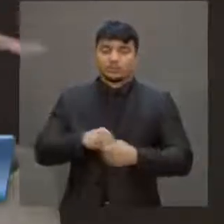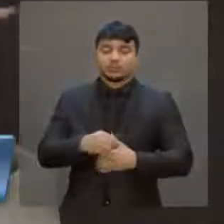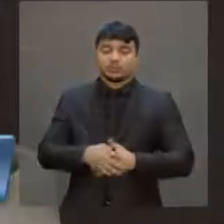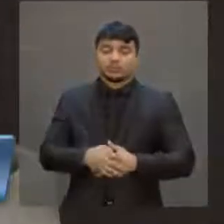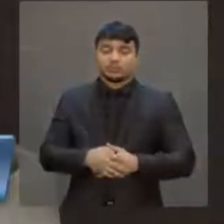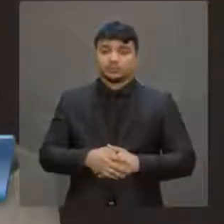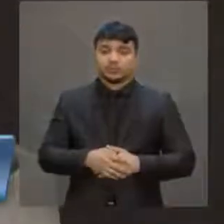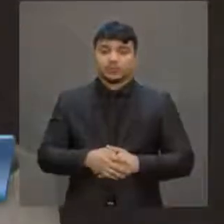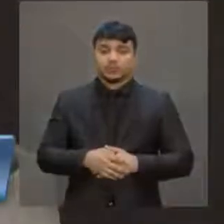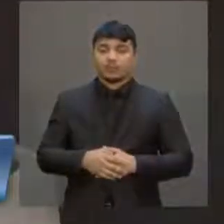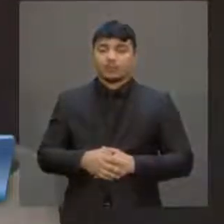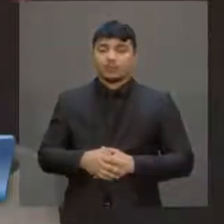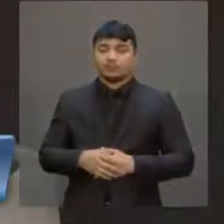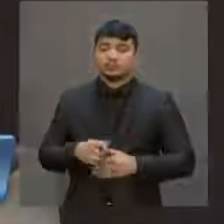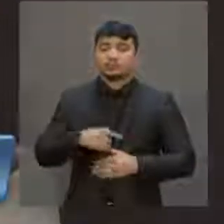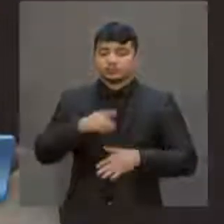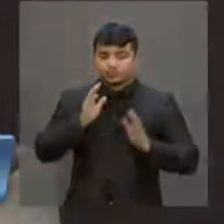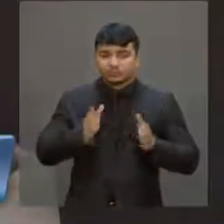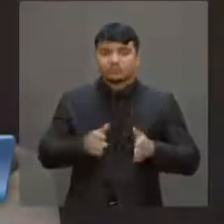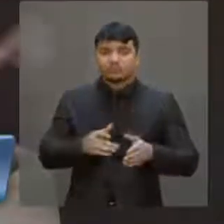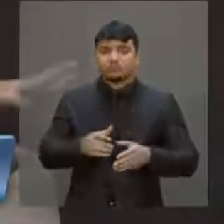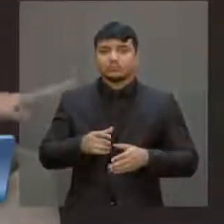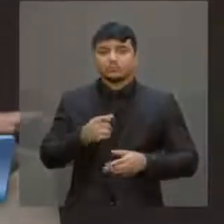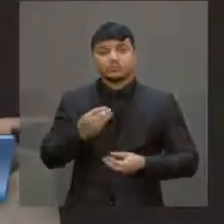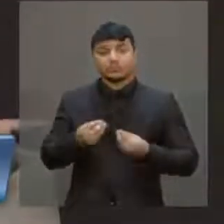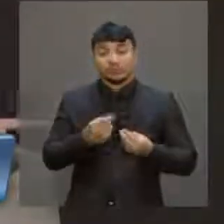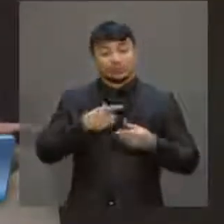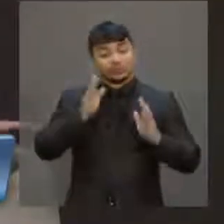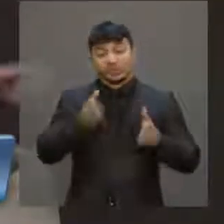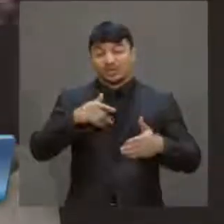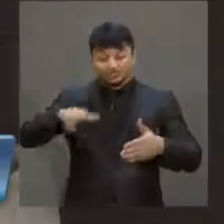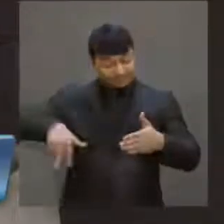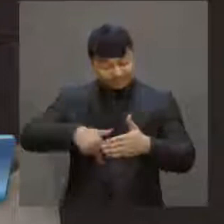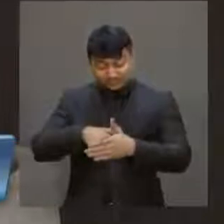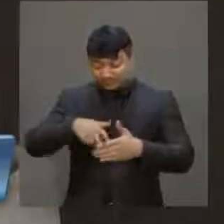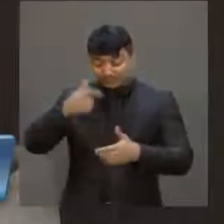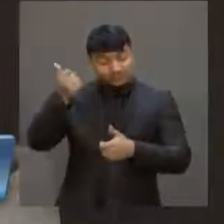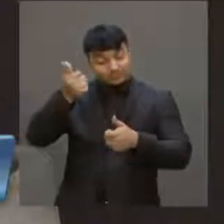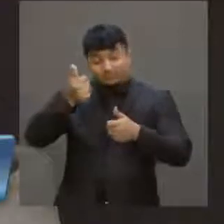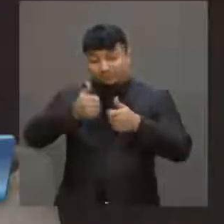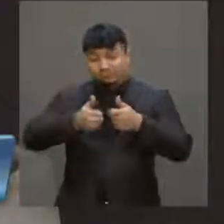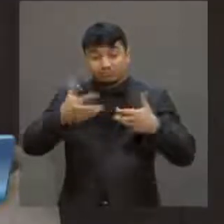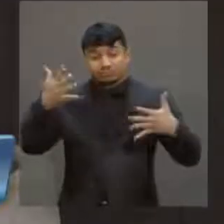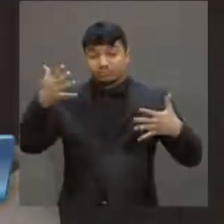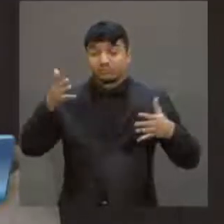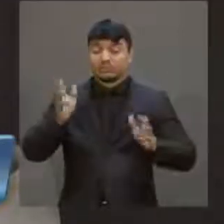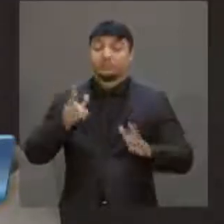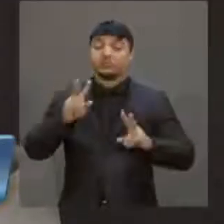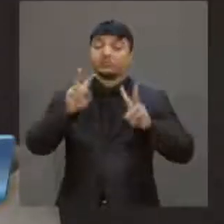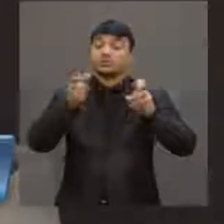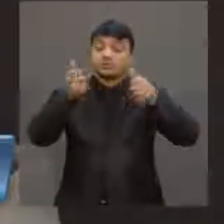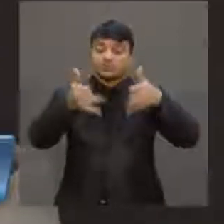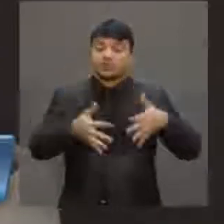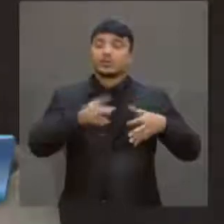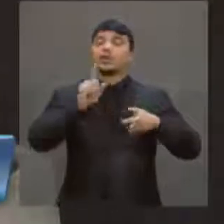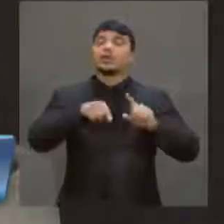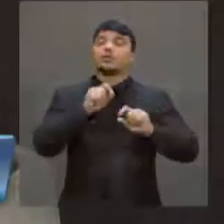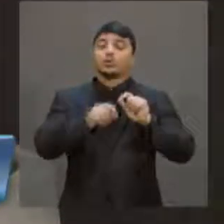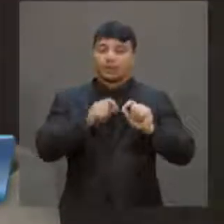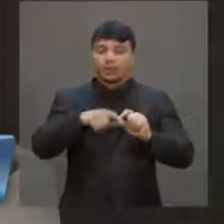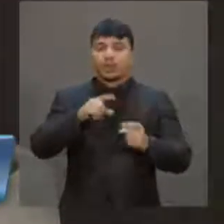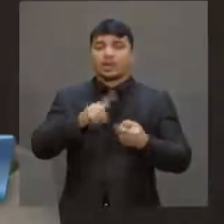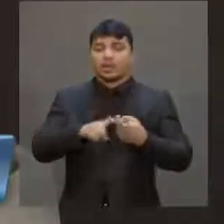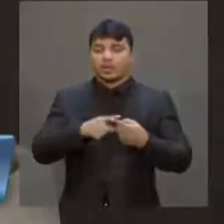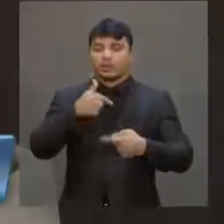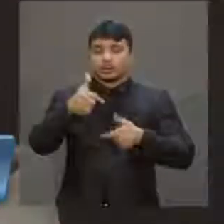Eu já ocupei essa tribuna dezenas de vezes falando da política de trabalho e emprego. Eu quero,